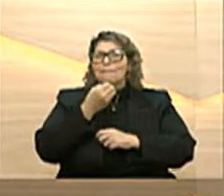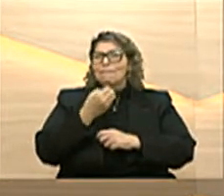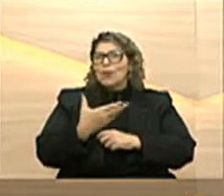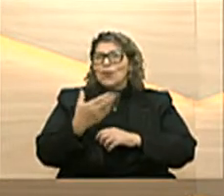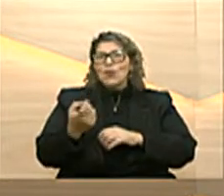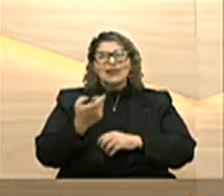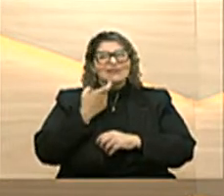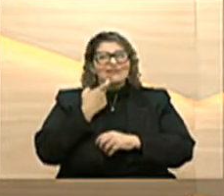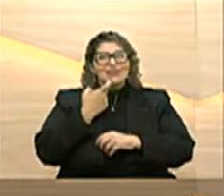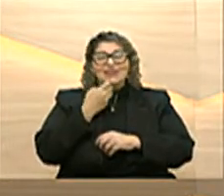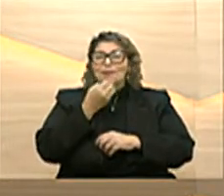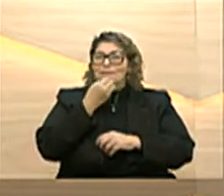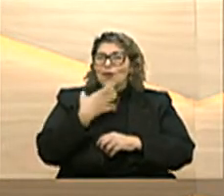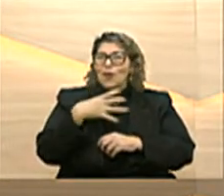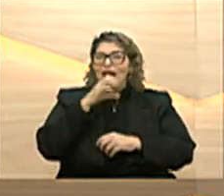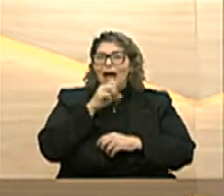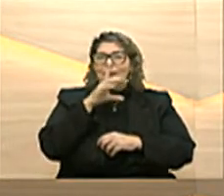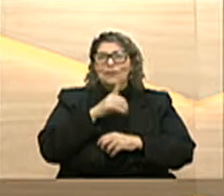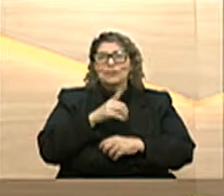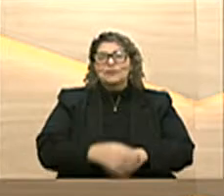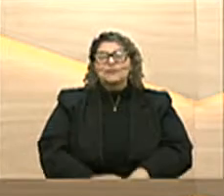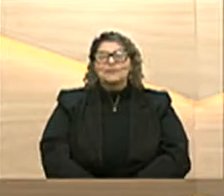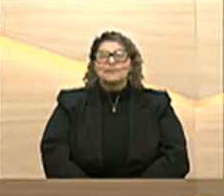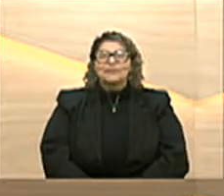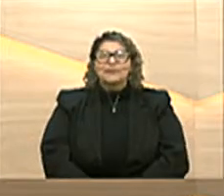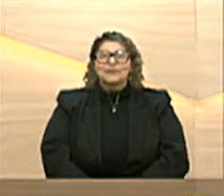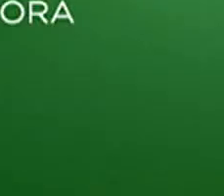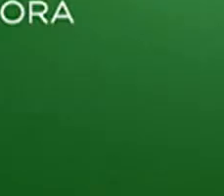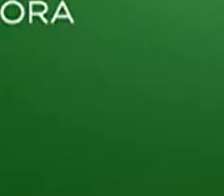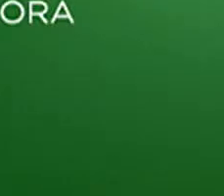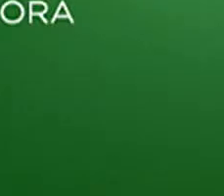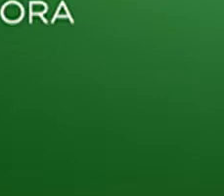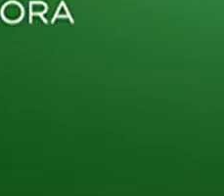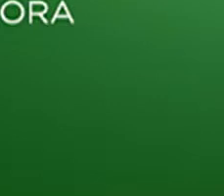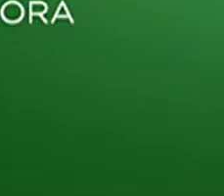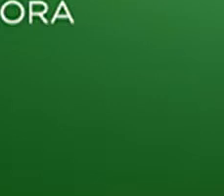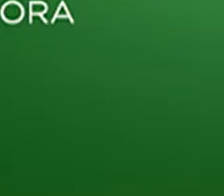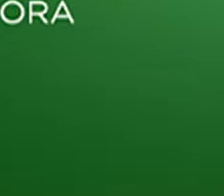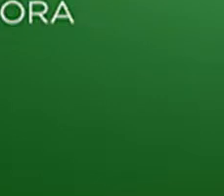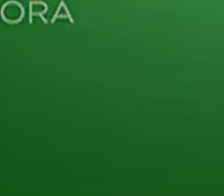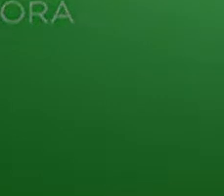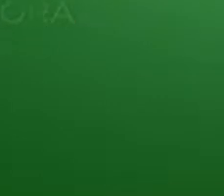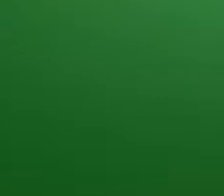boa sexta-feira um bom final de semana porque